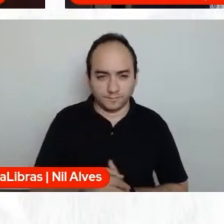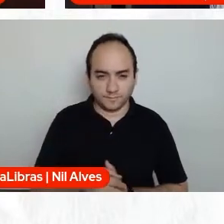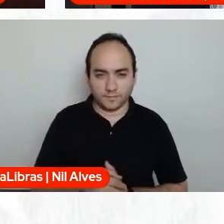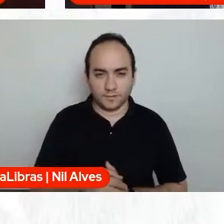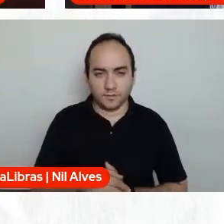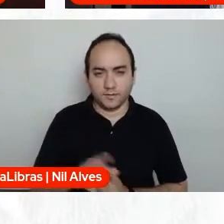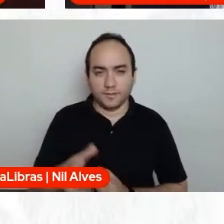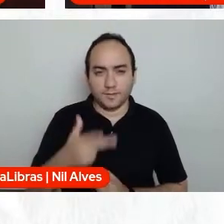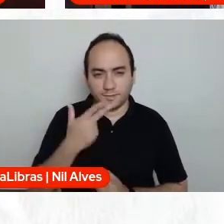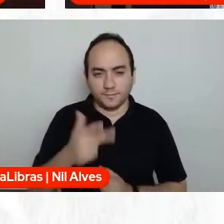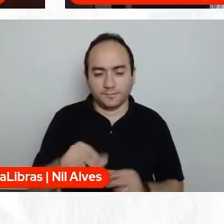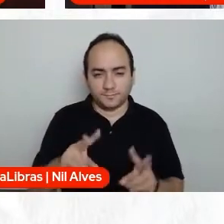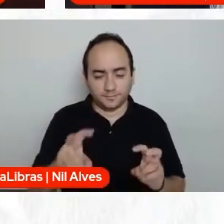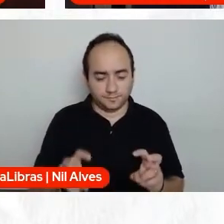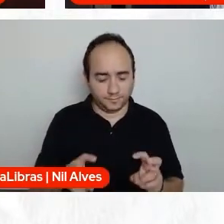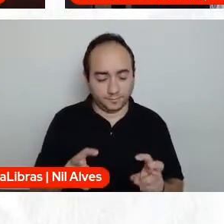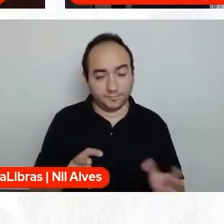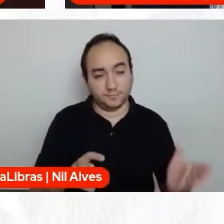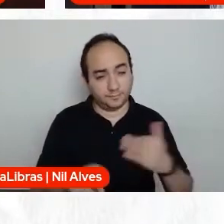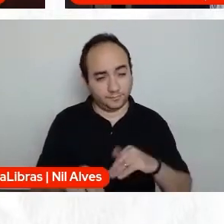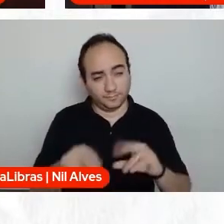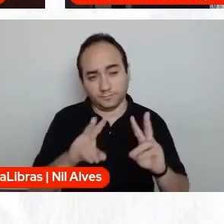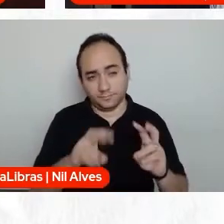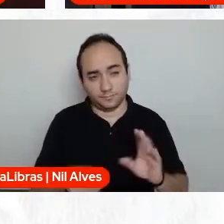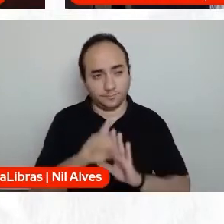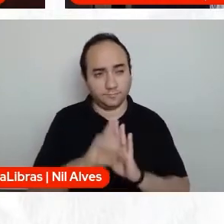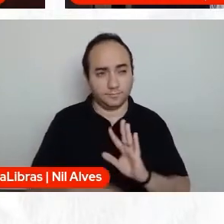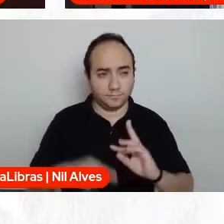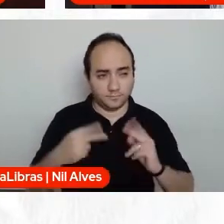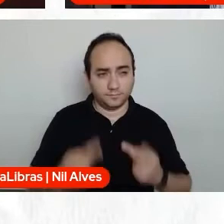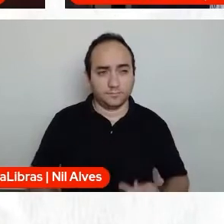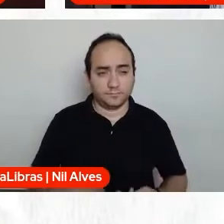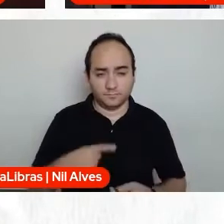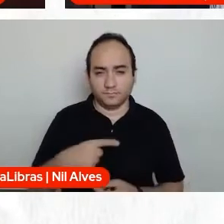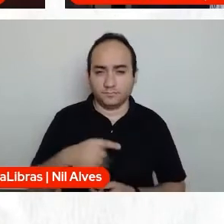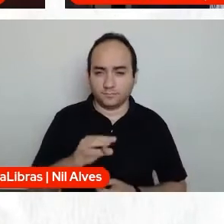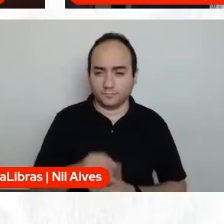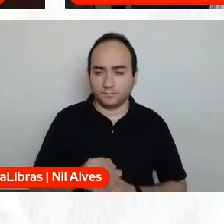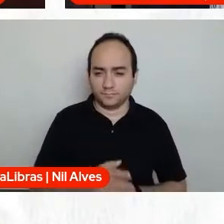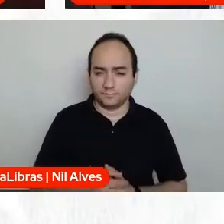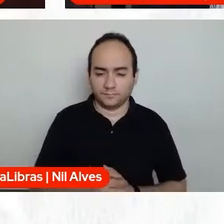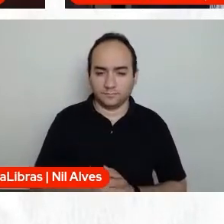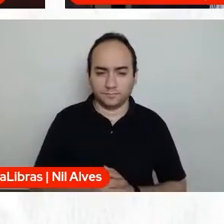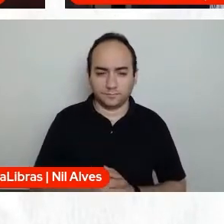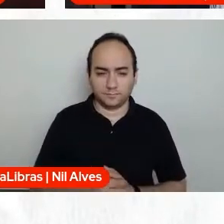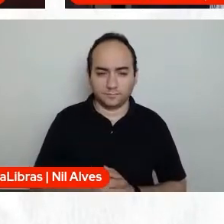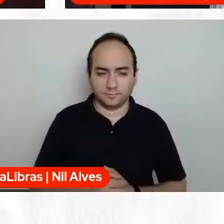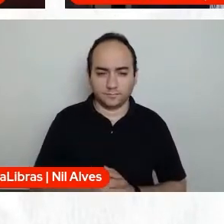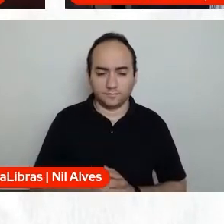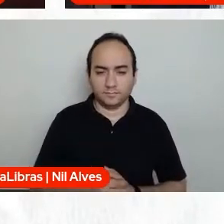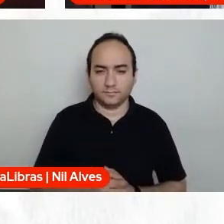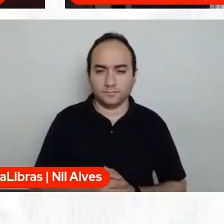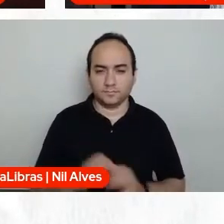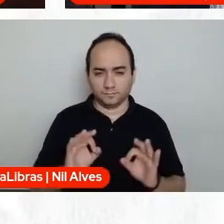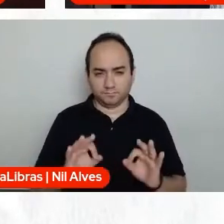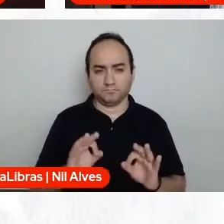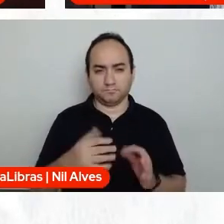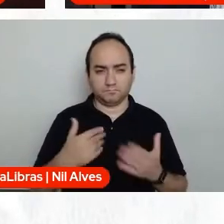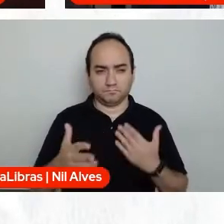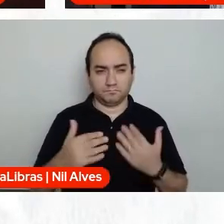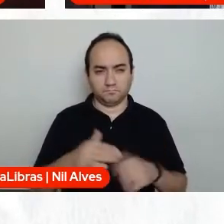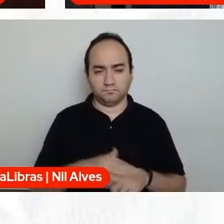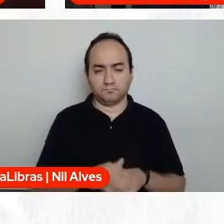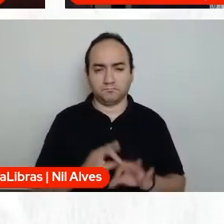recepção, quando a gente fala assim, vamos falar de direitos humanos. Aí todo mundo, assim, ótimo, vamos, né? Estou